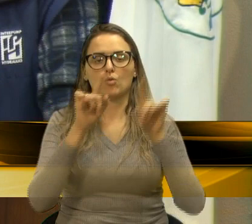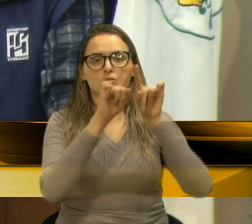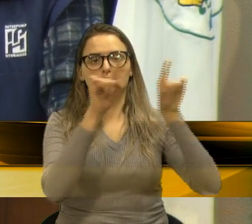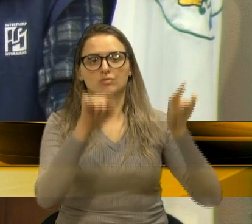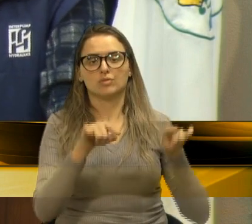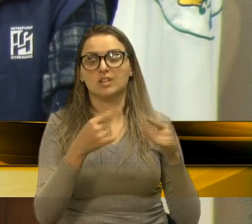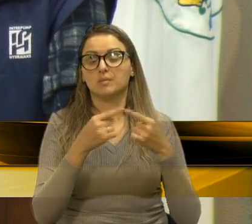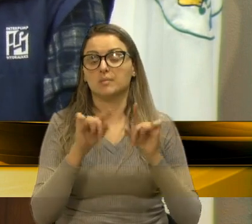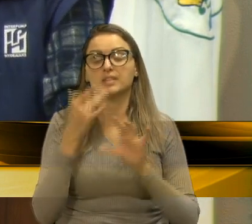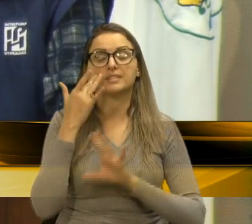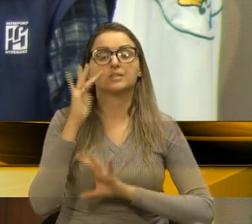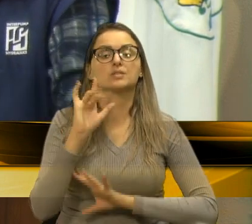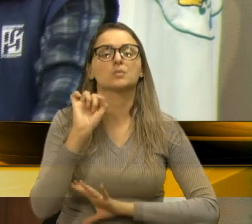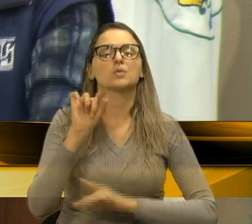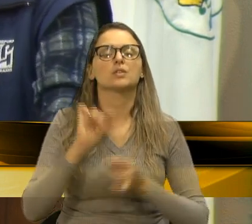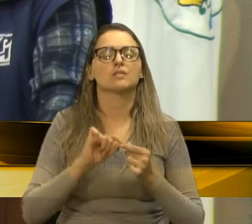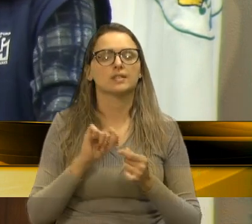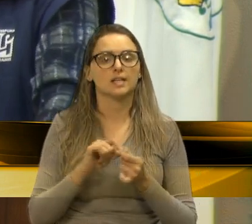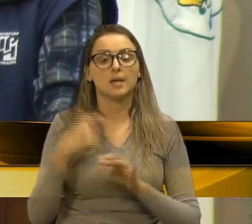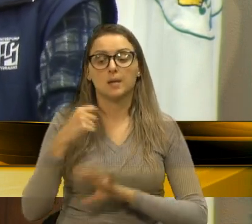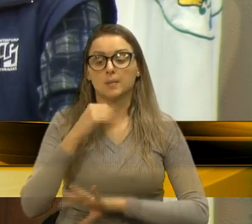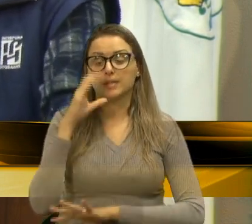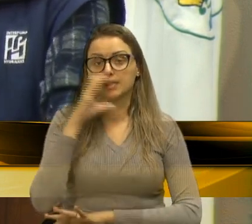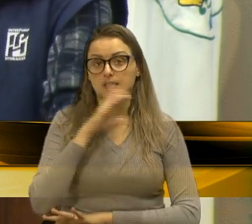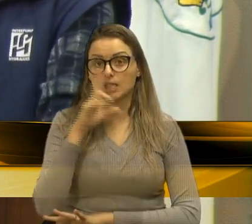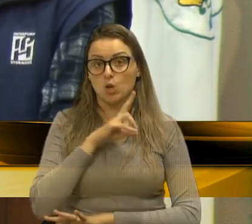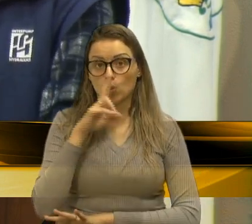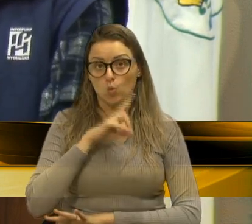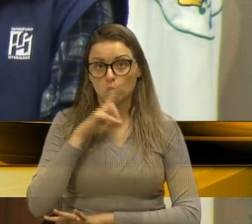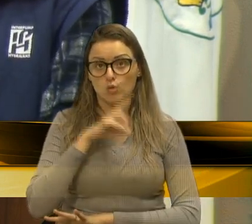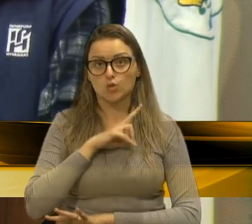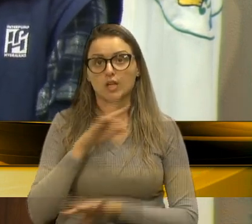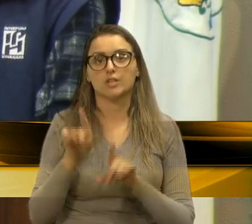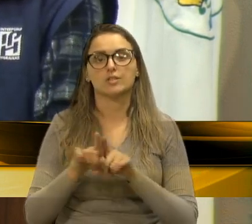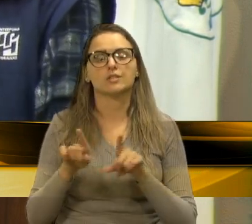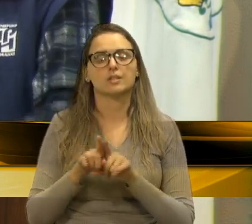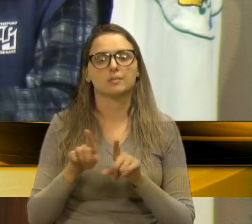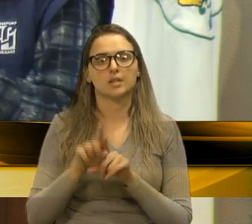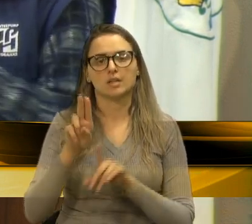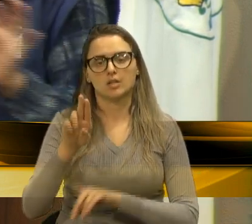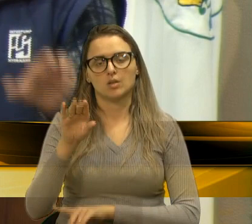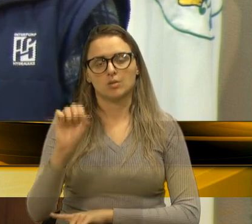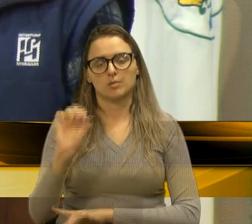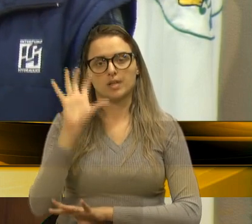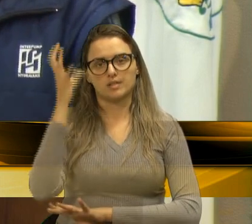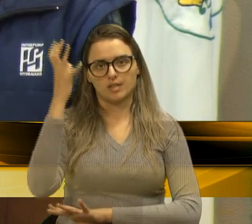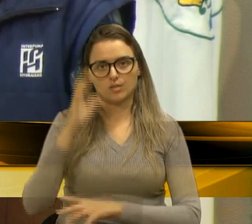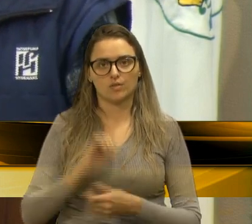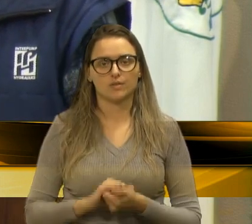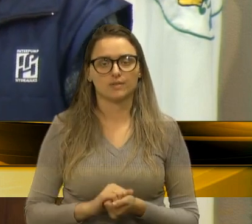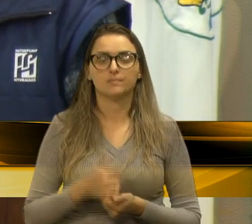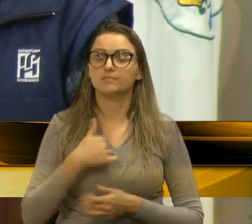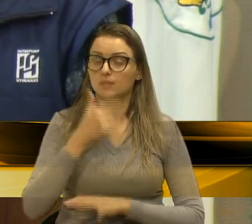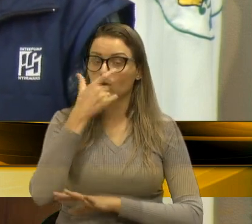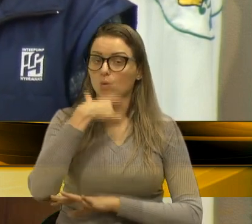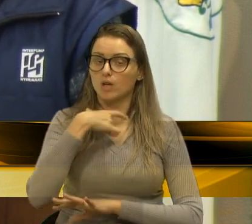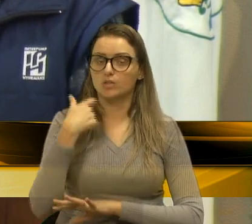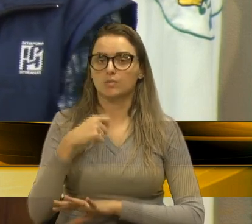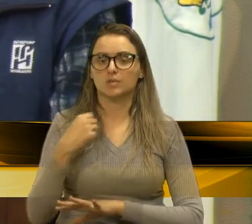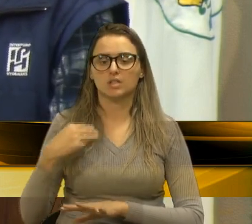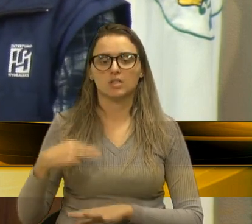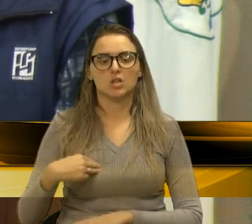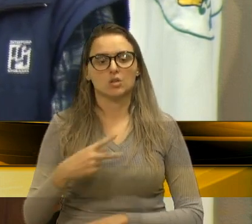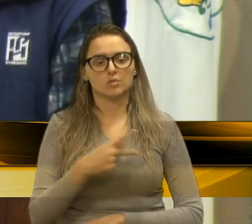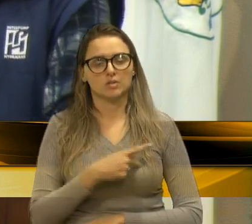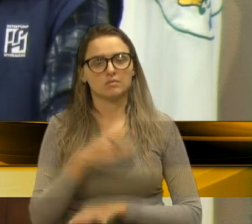fazer. Então, nós precisamos, com a máxima urgência, essa questão, essas UBS seriam, não sei, eu acho que daqui a pouco tem que procurar o Ministério Público,